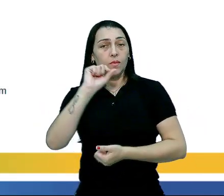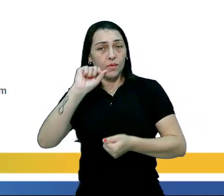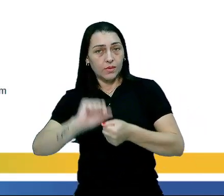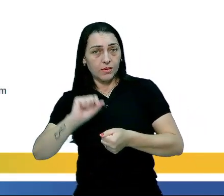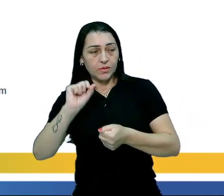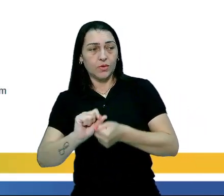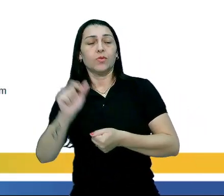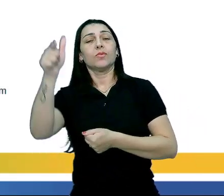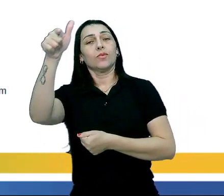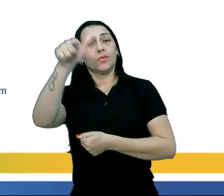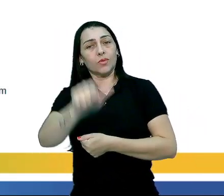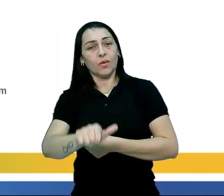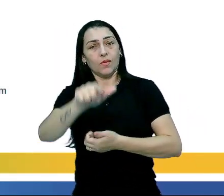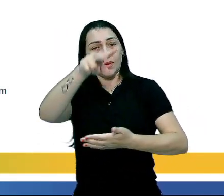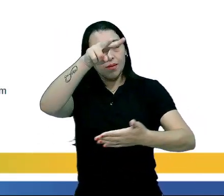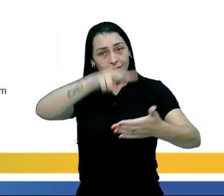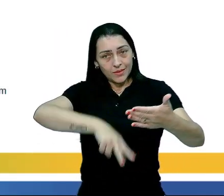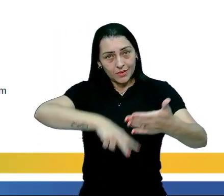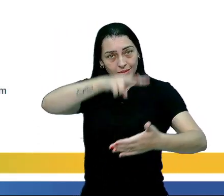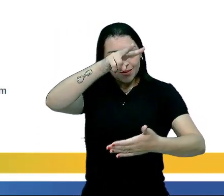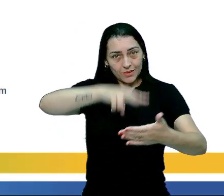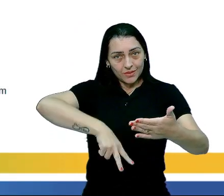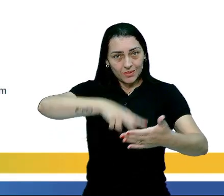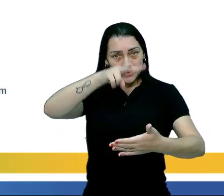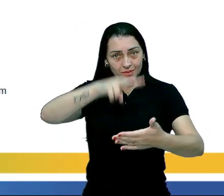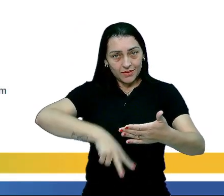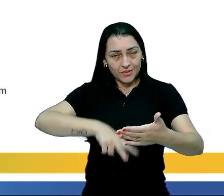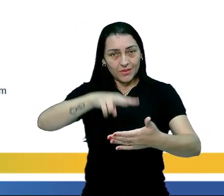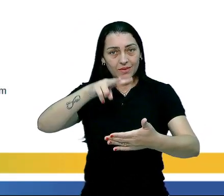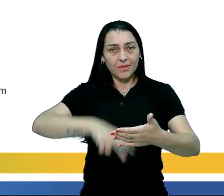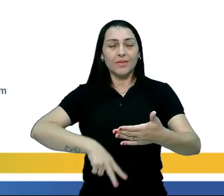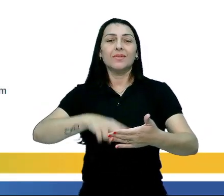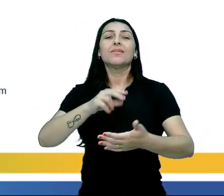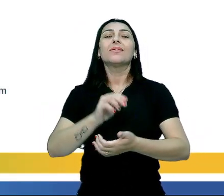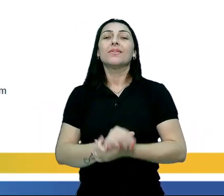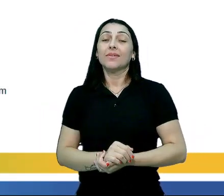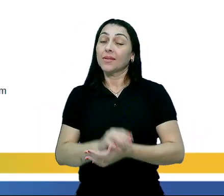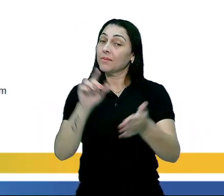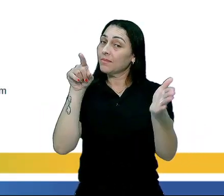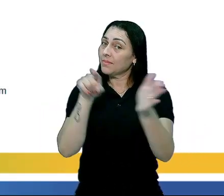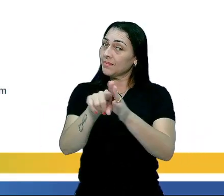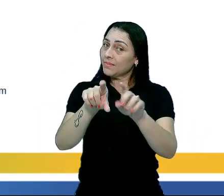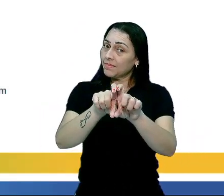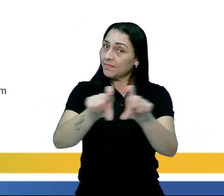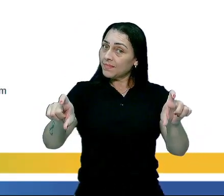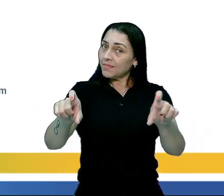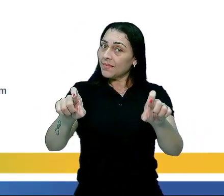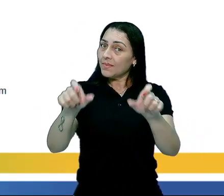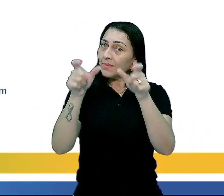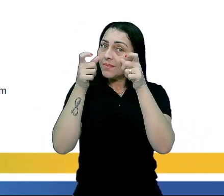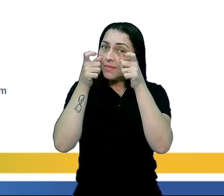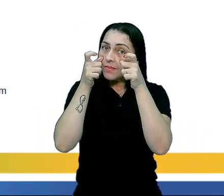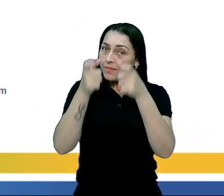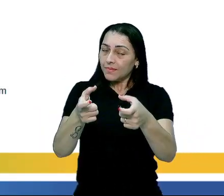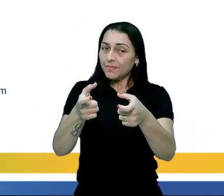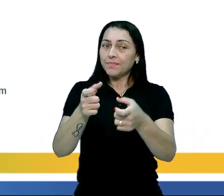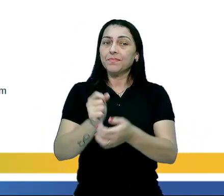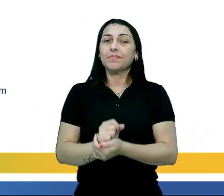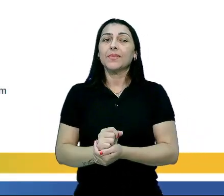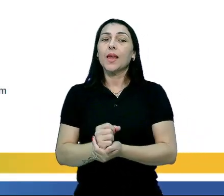fazer novamente a leitura do enunciado da questão. Prestem atenção.